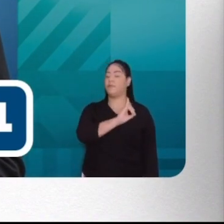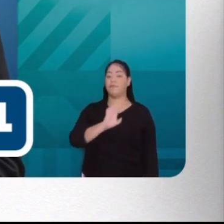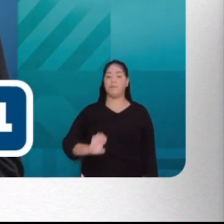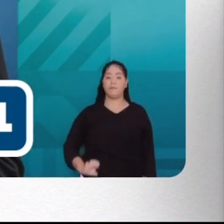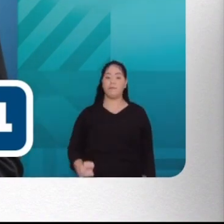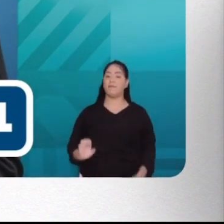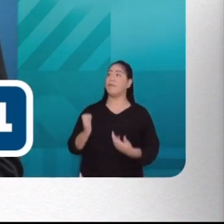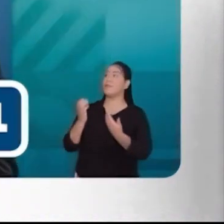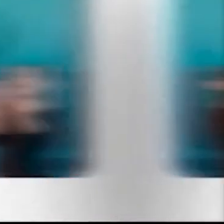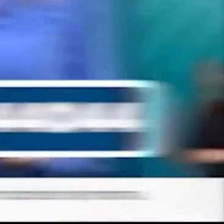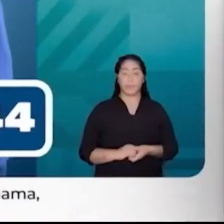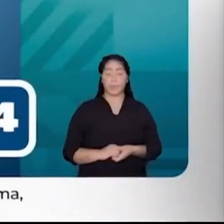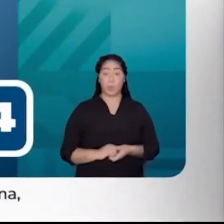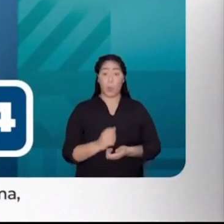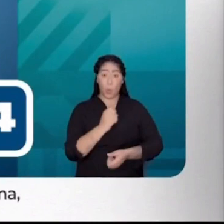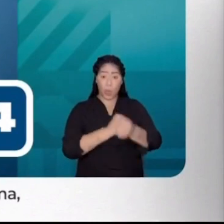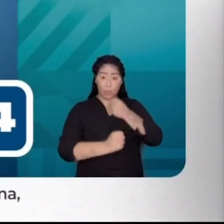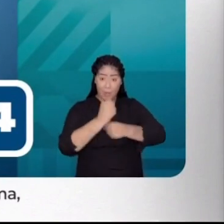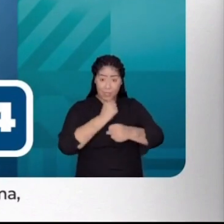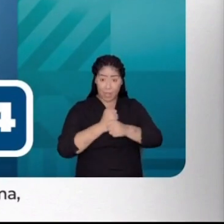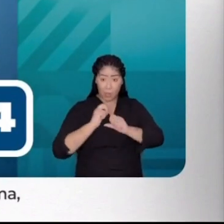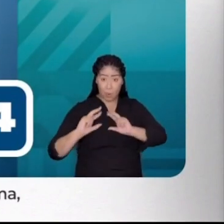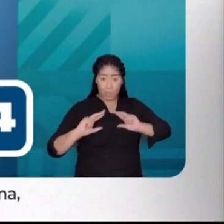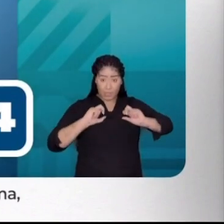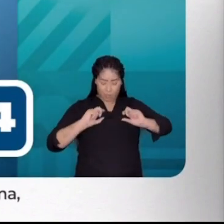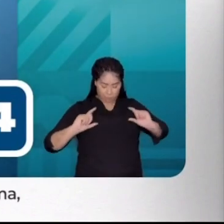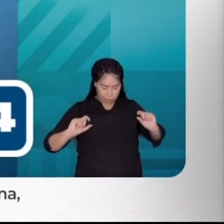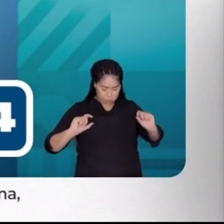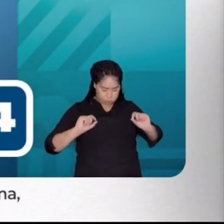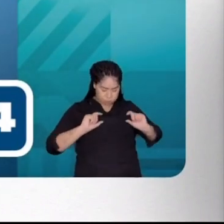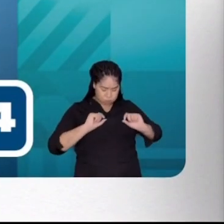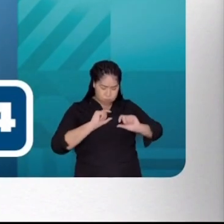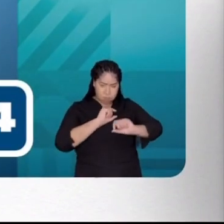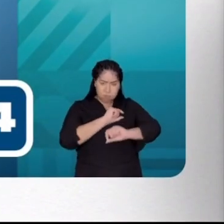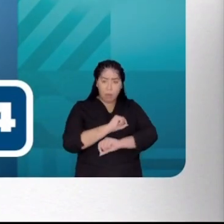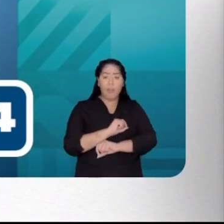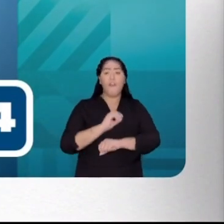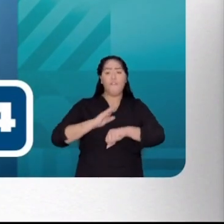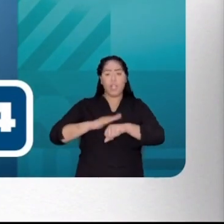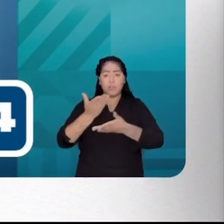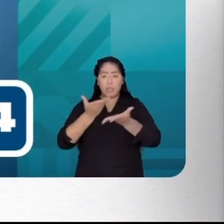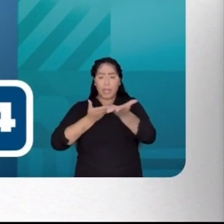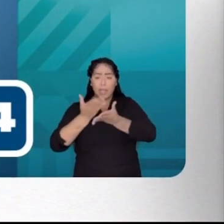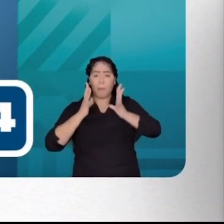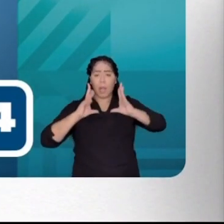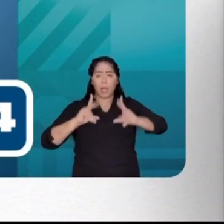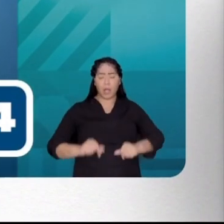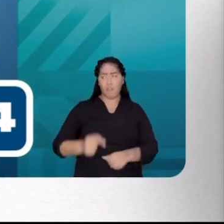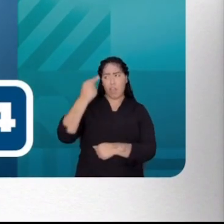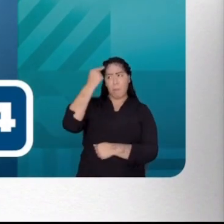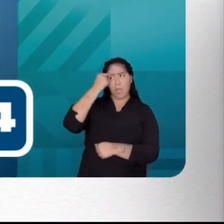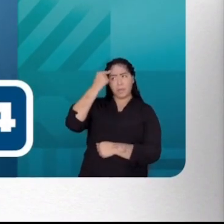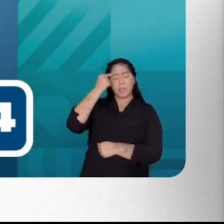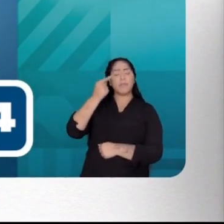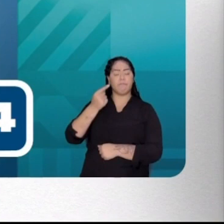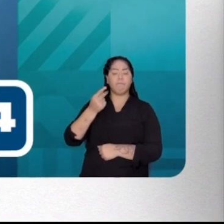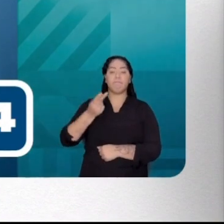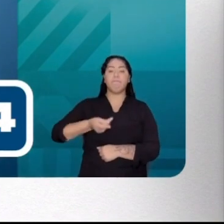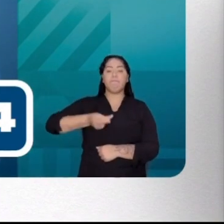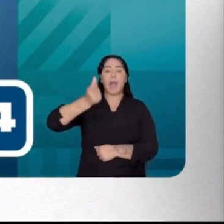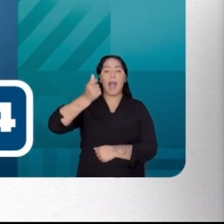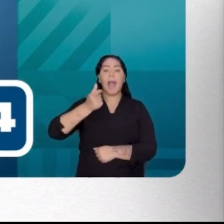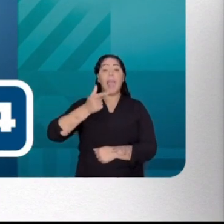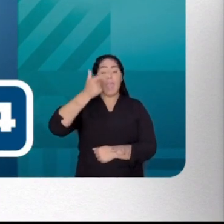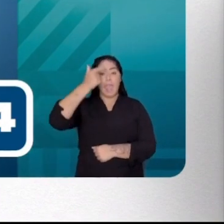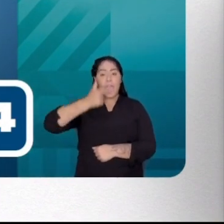44001. No ano passado, descobri um câncer de mama, fiz o tratamento e estou curada. A doença me trouxe uma nova